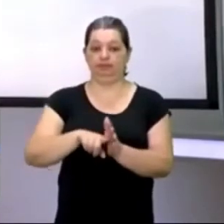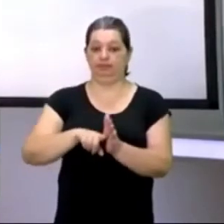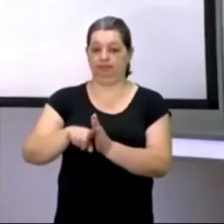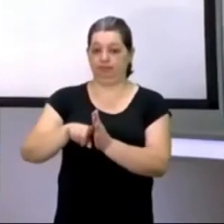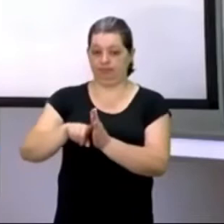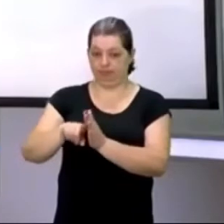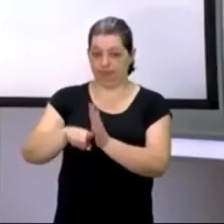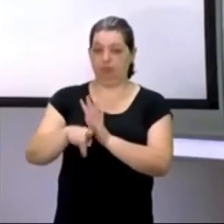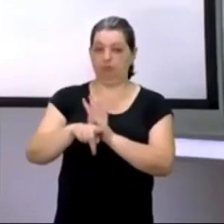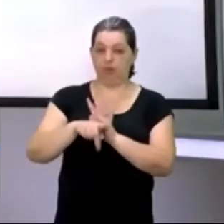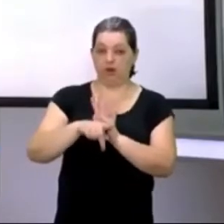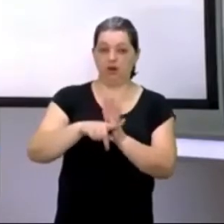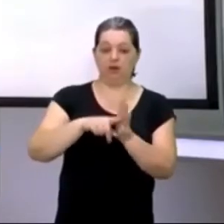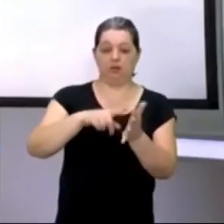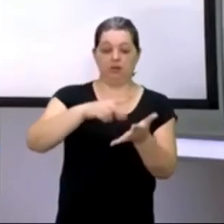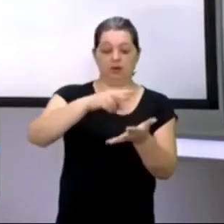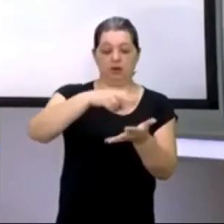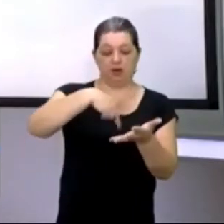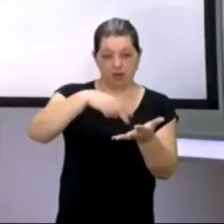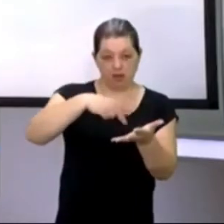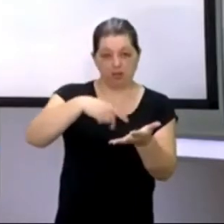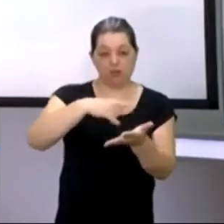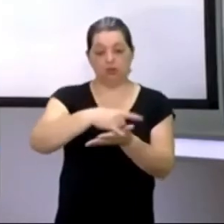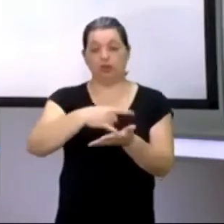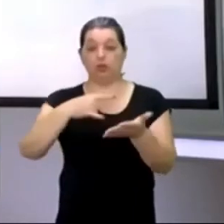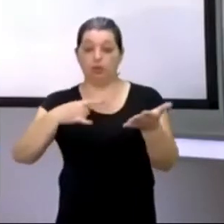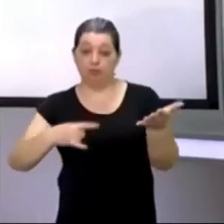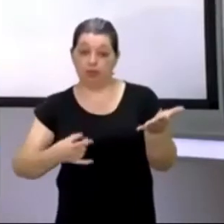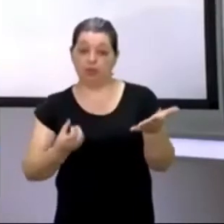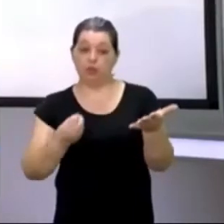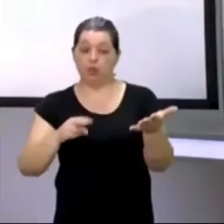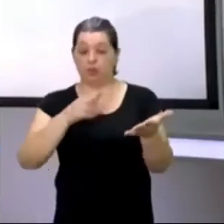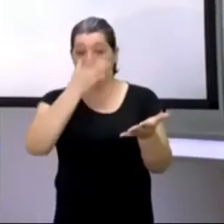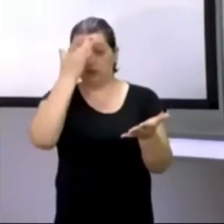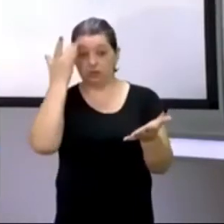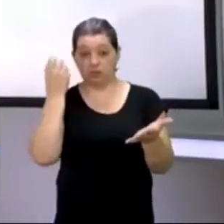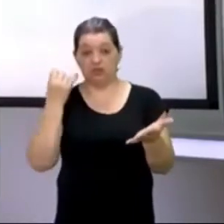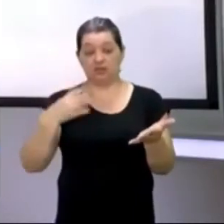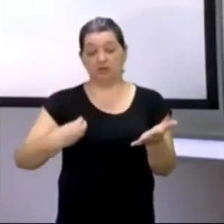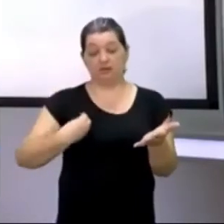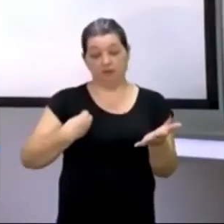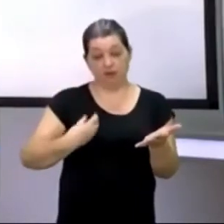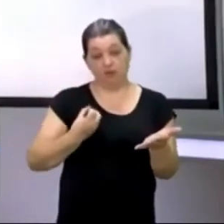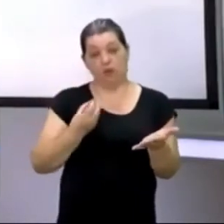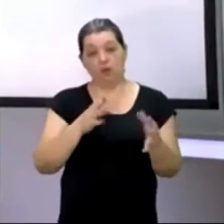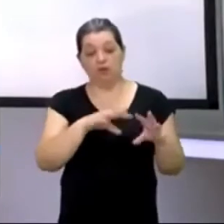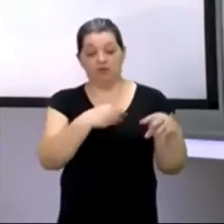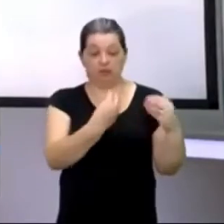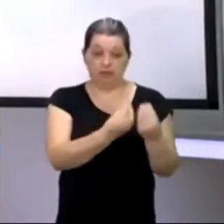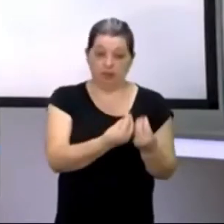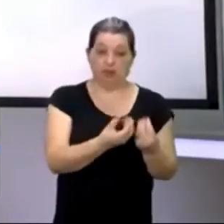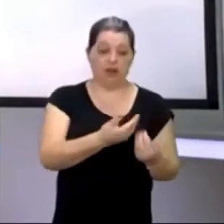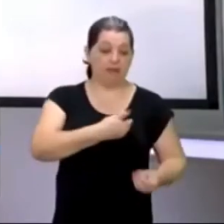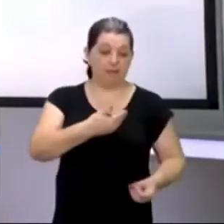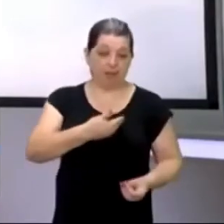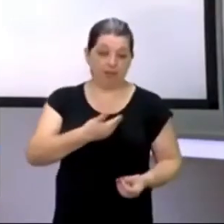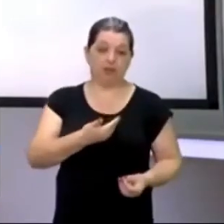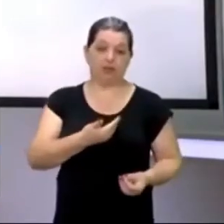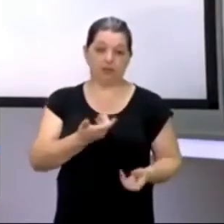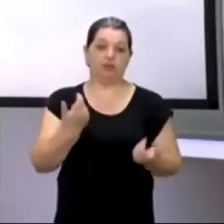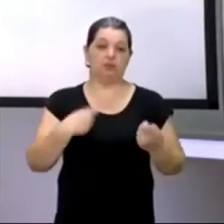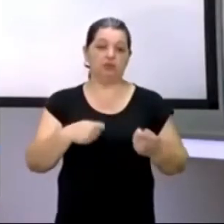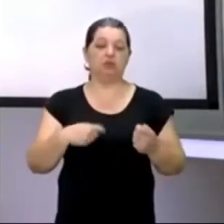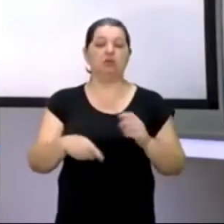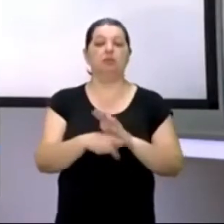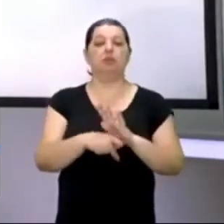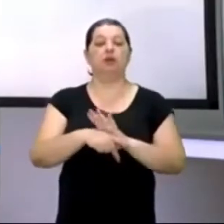aos documentos, eu tenho que recorrer, a pessoas, se elas estão vivas ainda, a parentes, a amigos, e eu tenho que reconstruir, essa